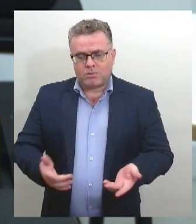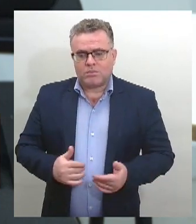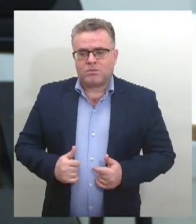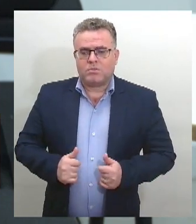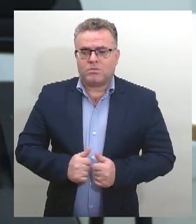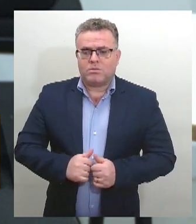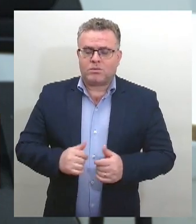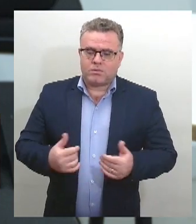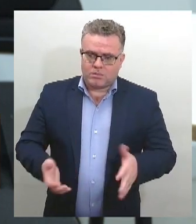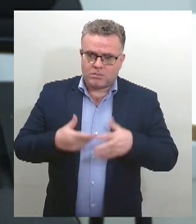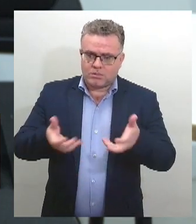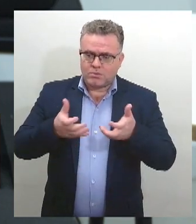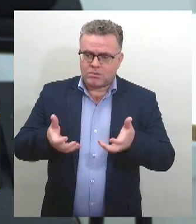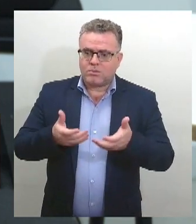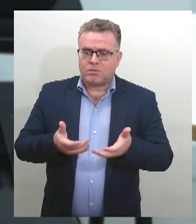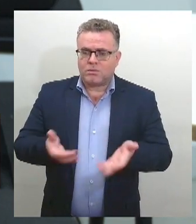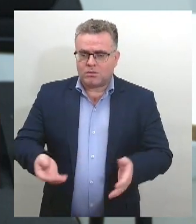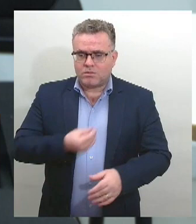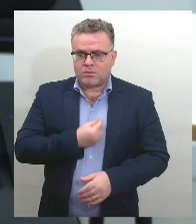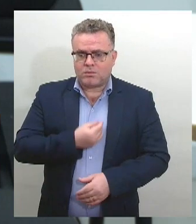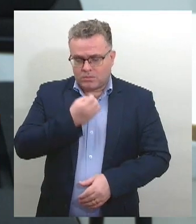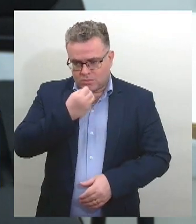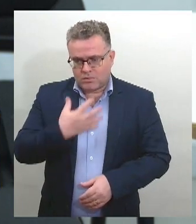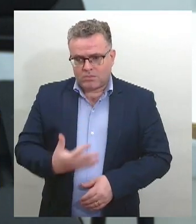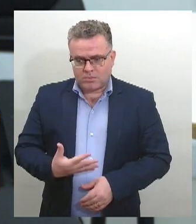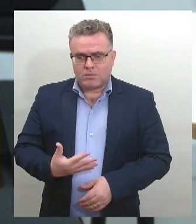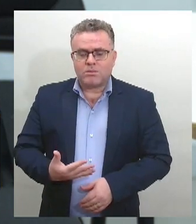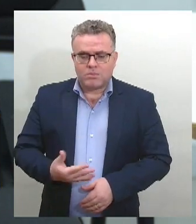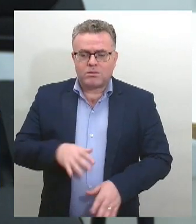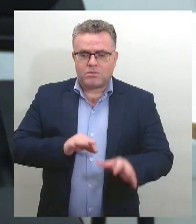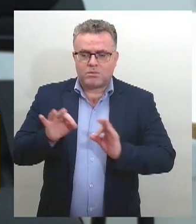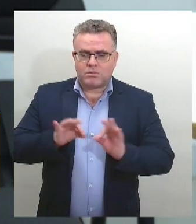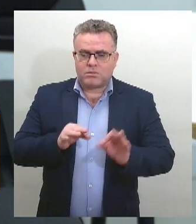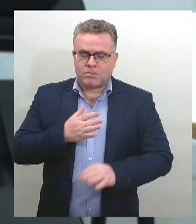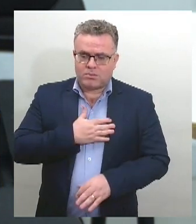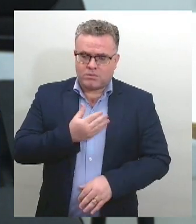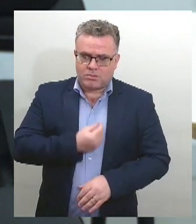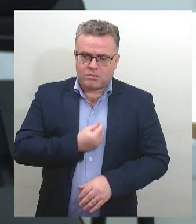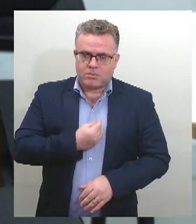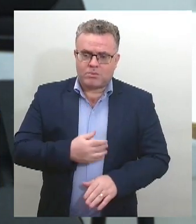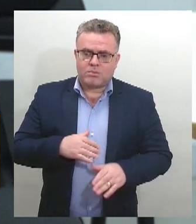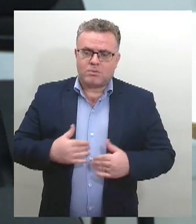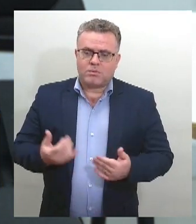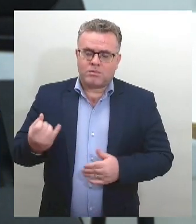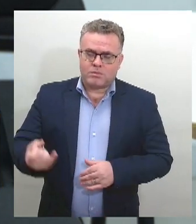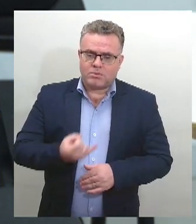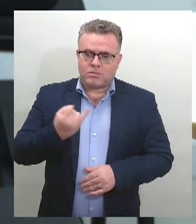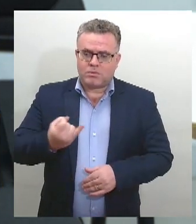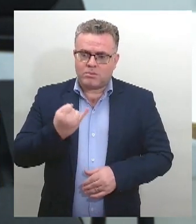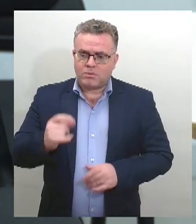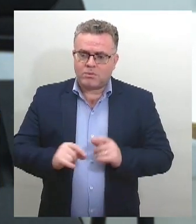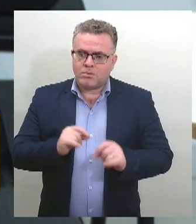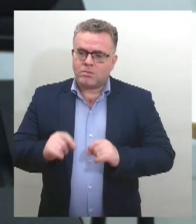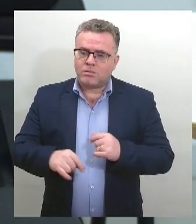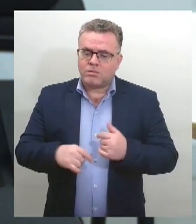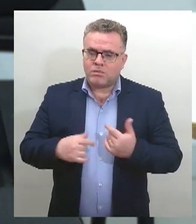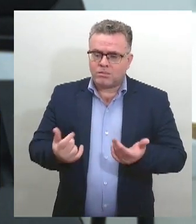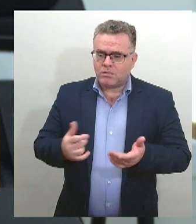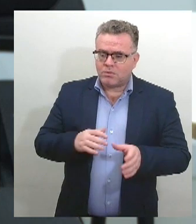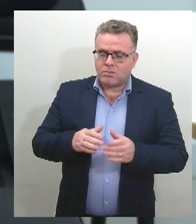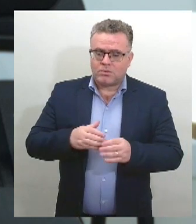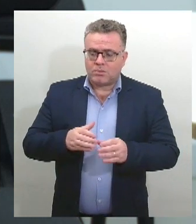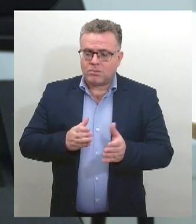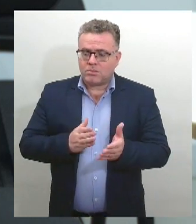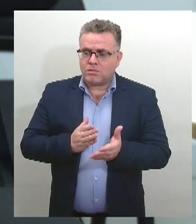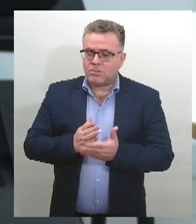estabilidade e me dá a possibilidade de fazer um planejamento melhor de vida. Você acha importante ter dentro dos concursos a questão das cotas?